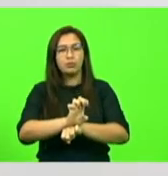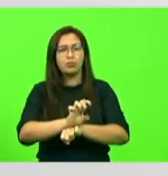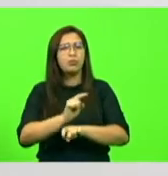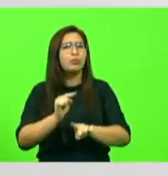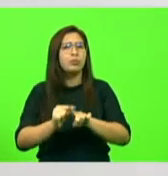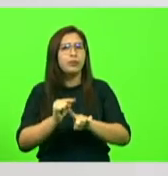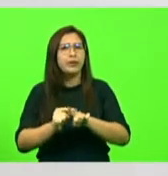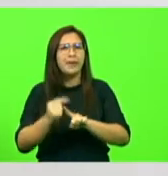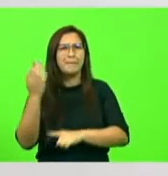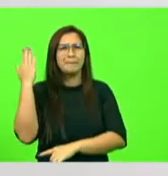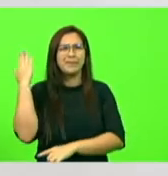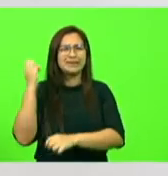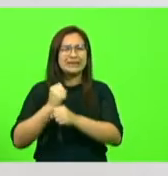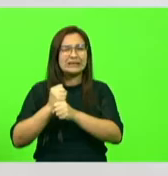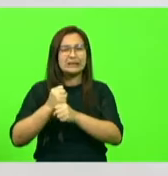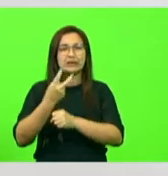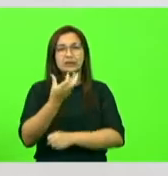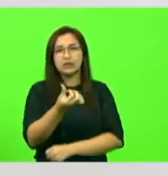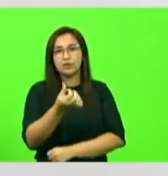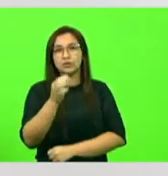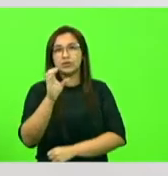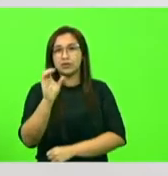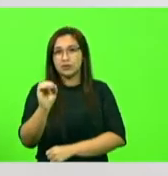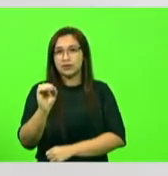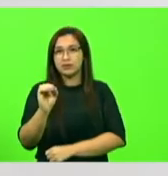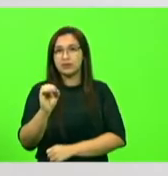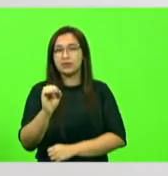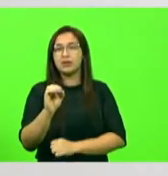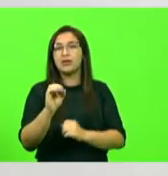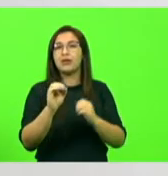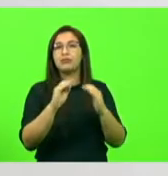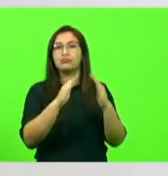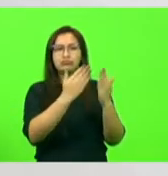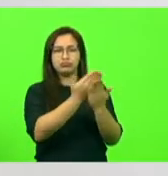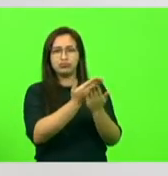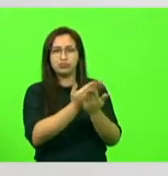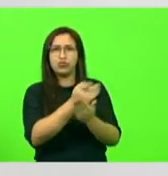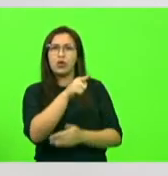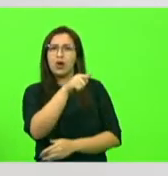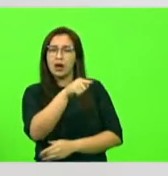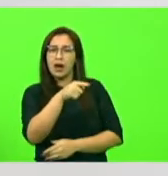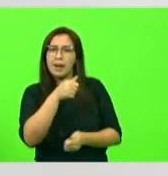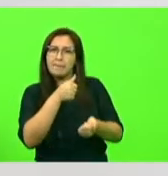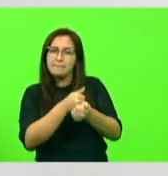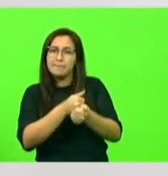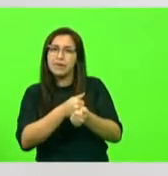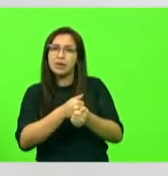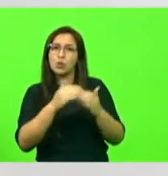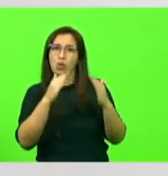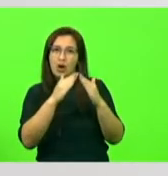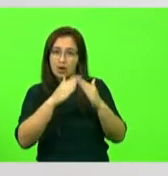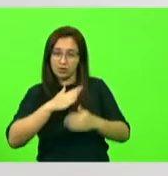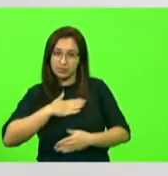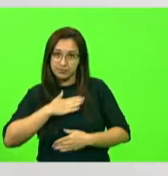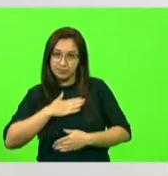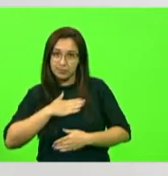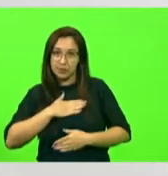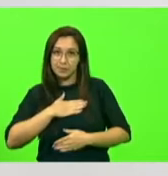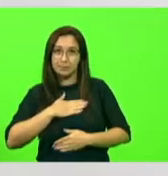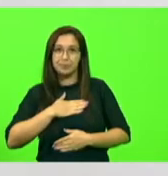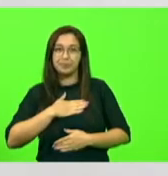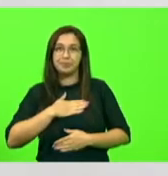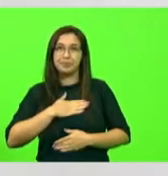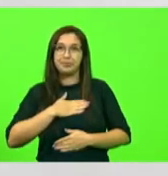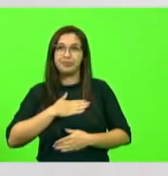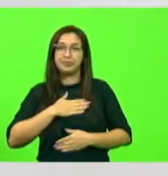estudei na década de 60 numa escola estadual lá no meu bairro, ao lado da Rua do Vivo Silveira, onde eu nasci, no bairro Bateias